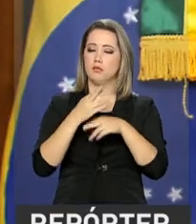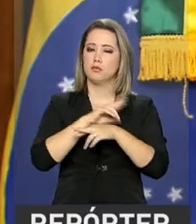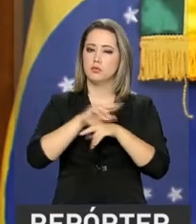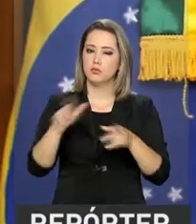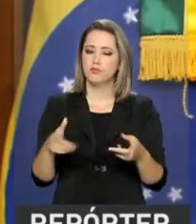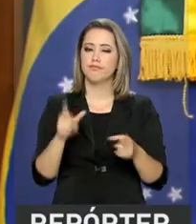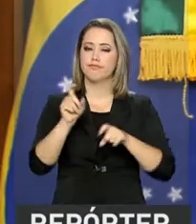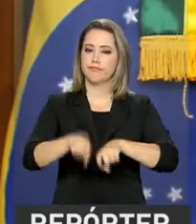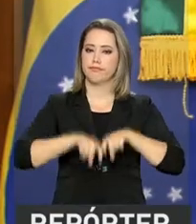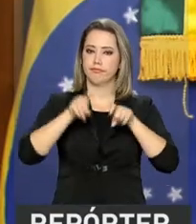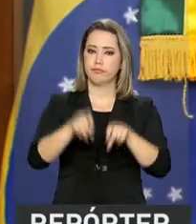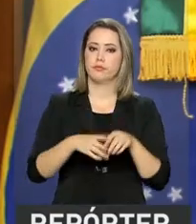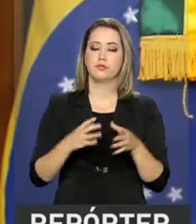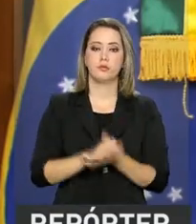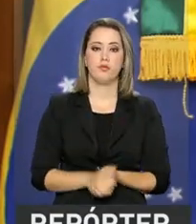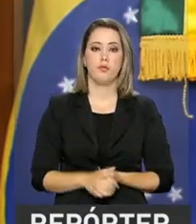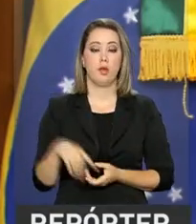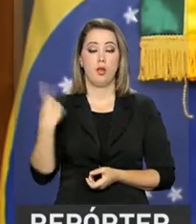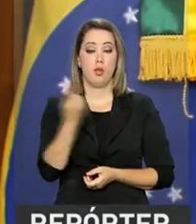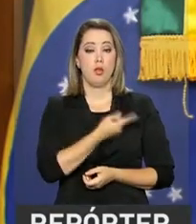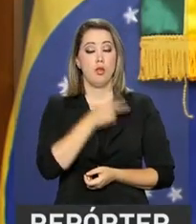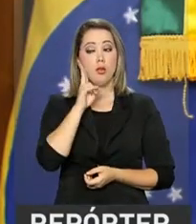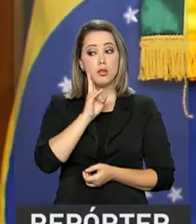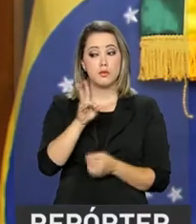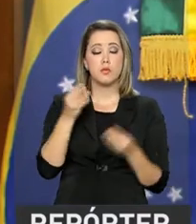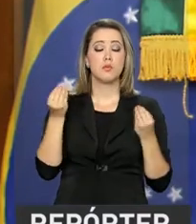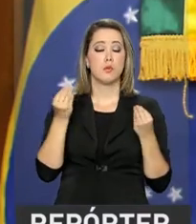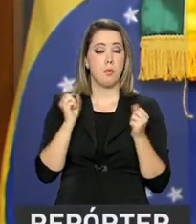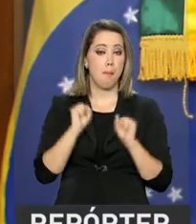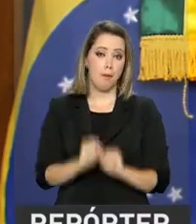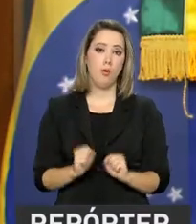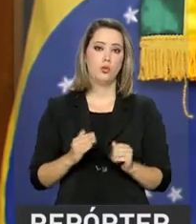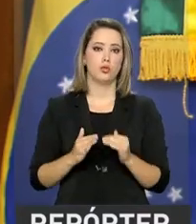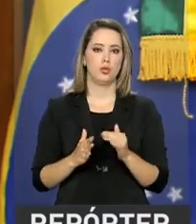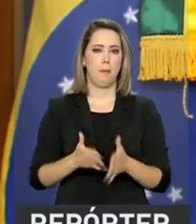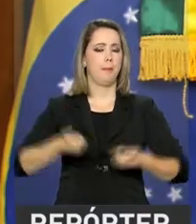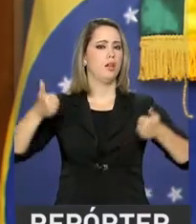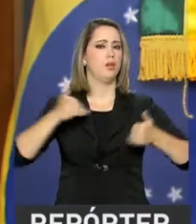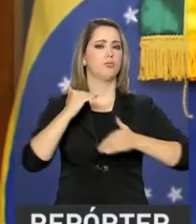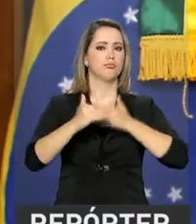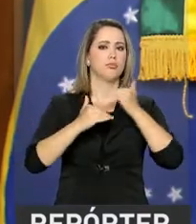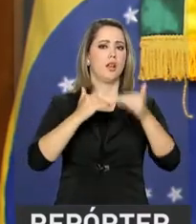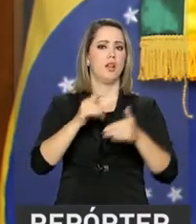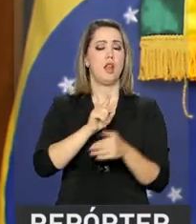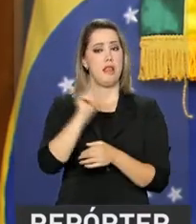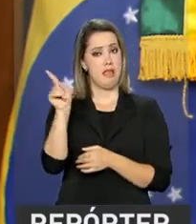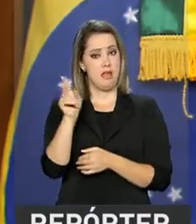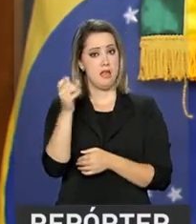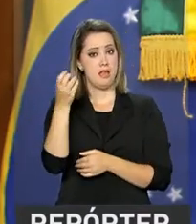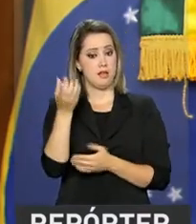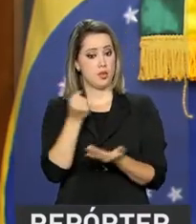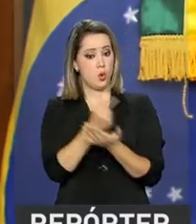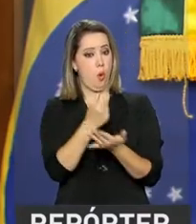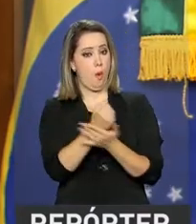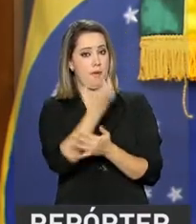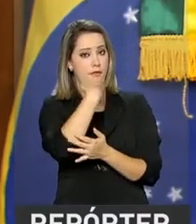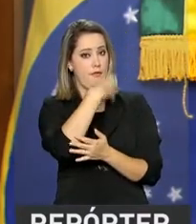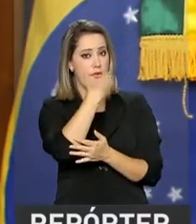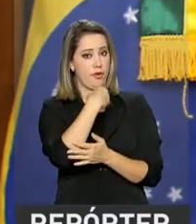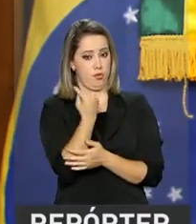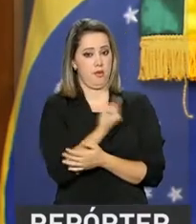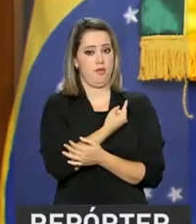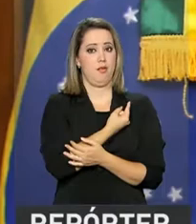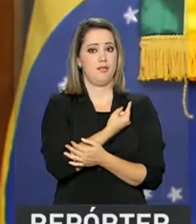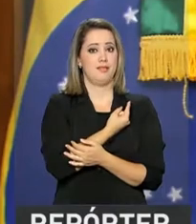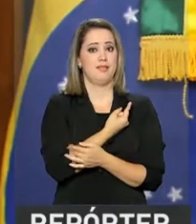percebemos que há a possibilidade de expandir isso. Eles compram muitas frutas, nós temos potencial para isso. Eles